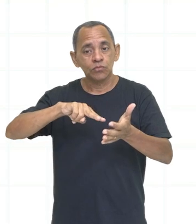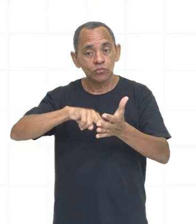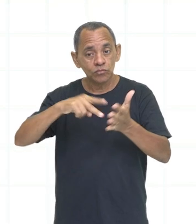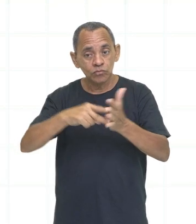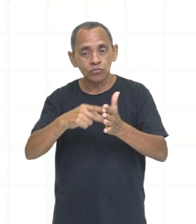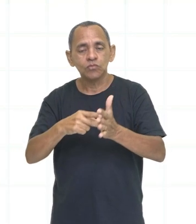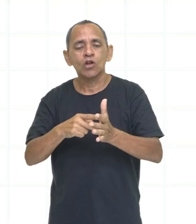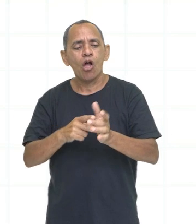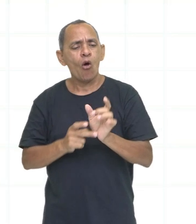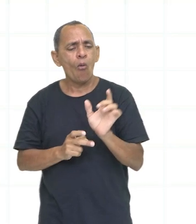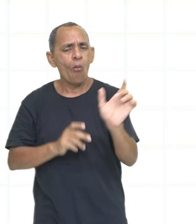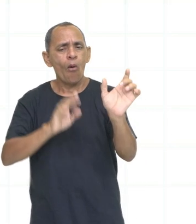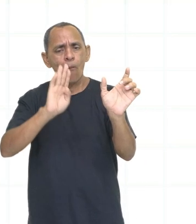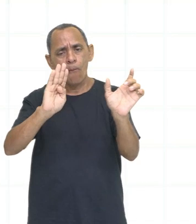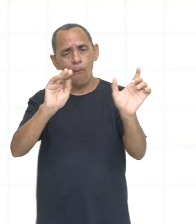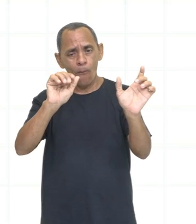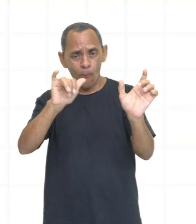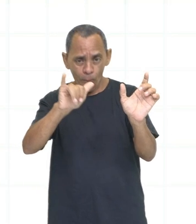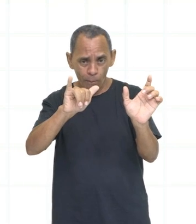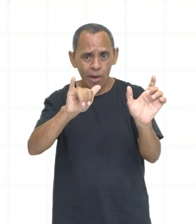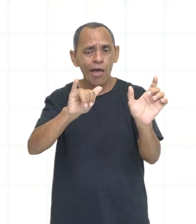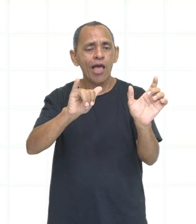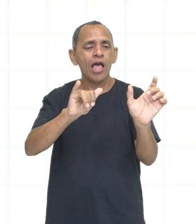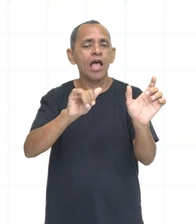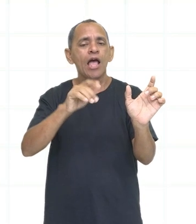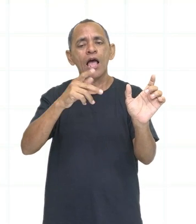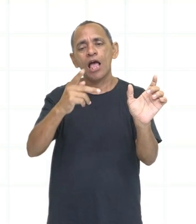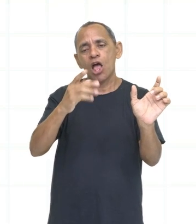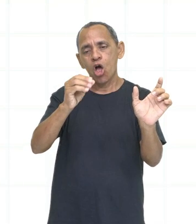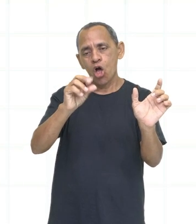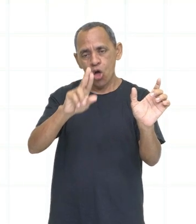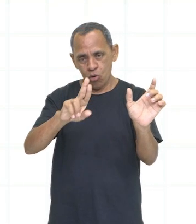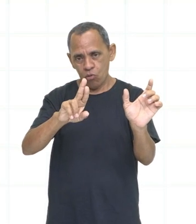por. Ok? Vou apagar aqui, ó.